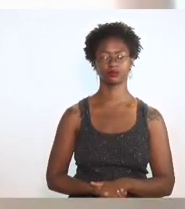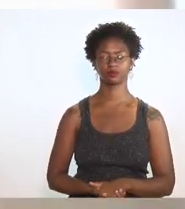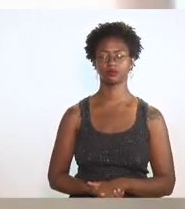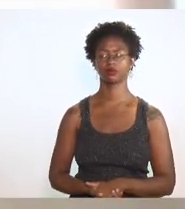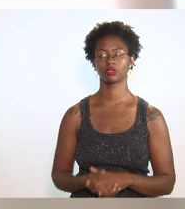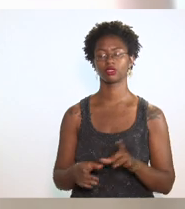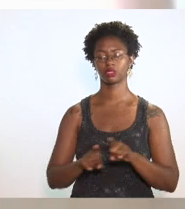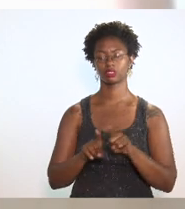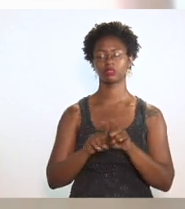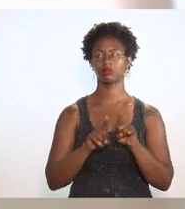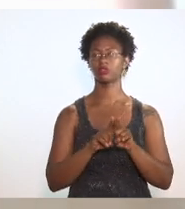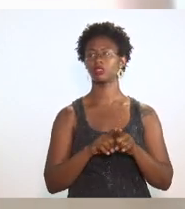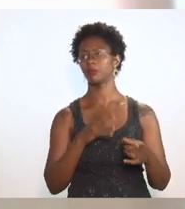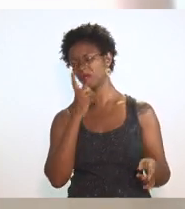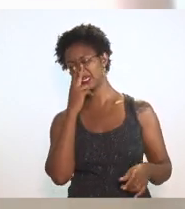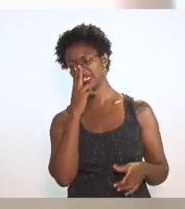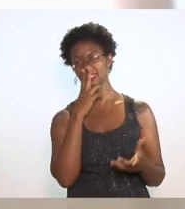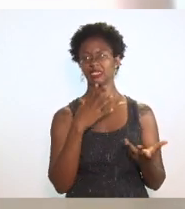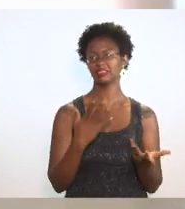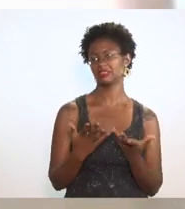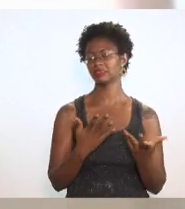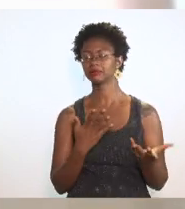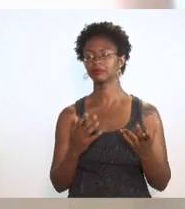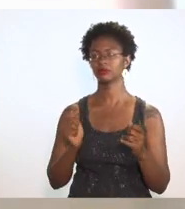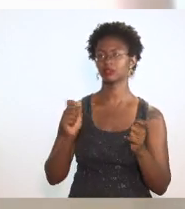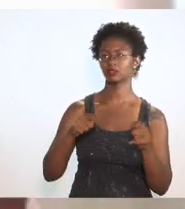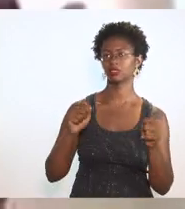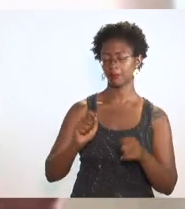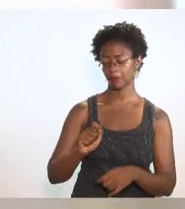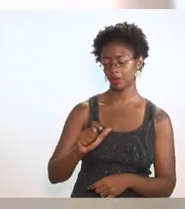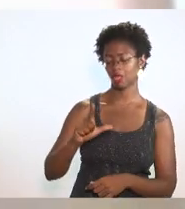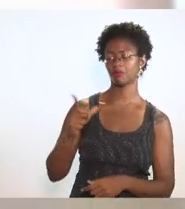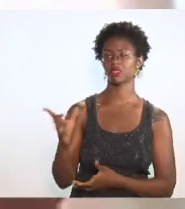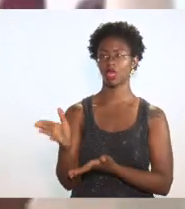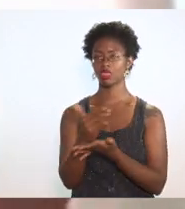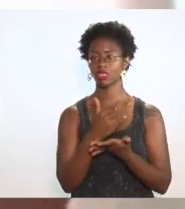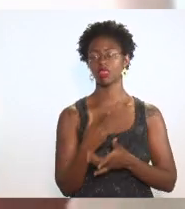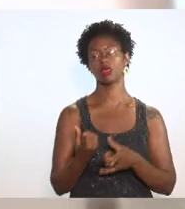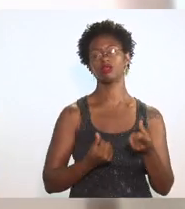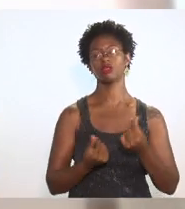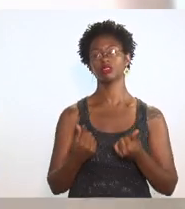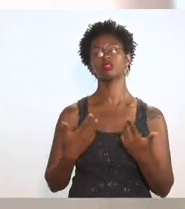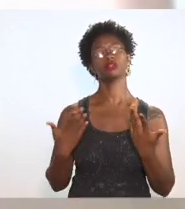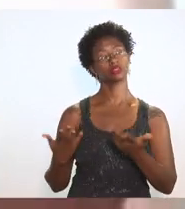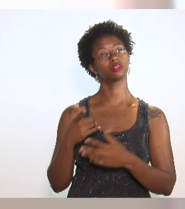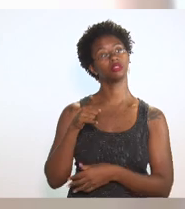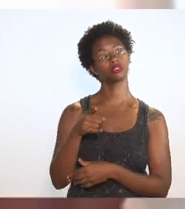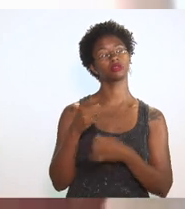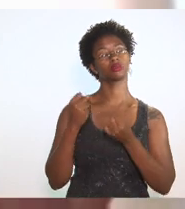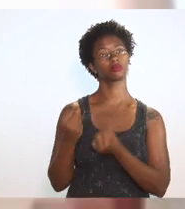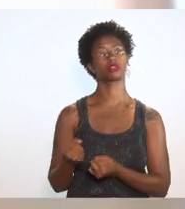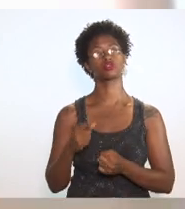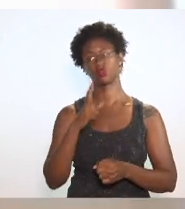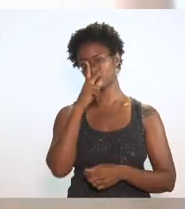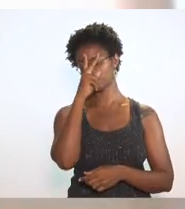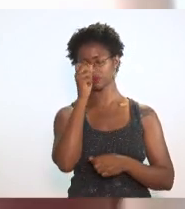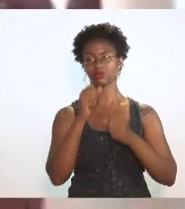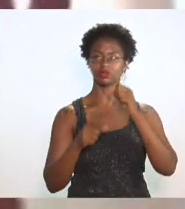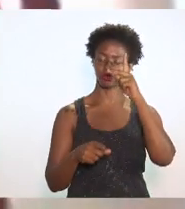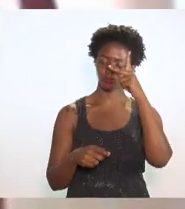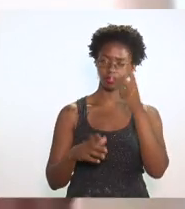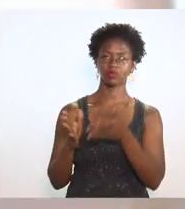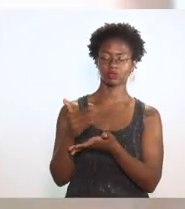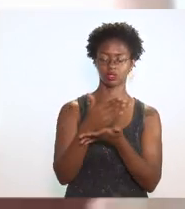com efeito dominó, a gente consegue, por outro lado, aumentar a arrecadação. esse só peso de forças e de arrecadação